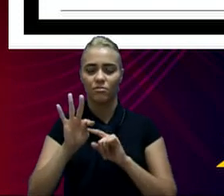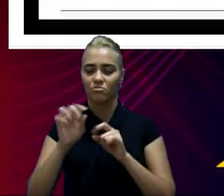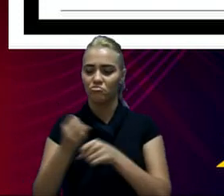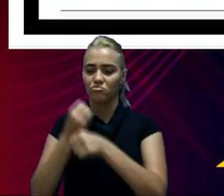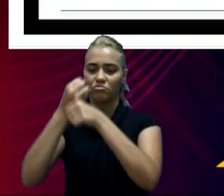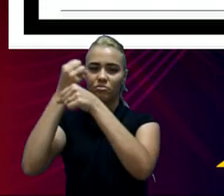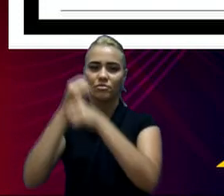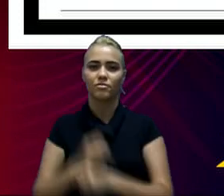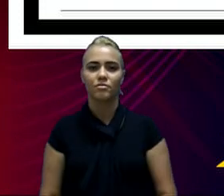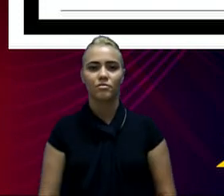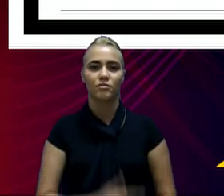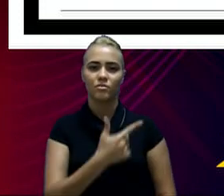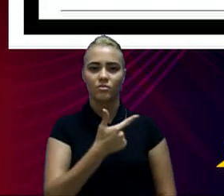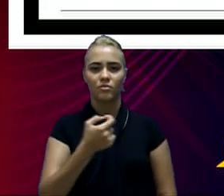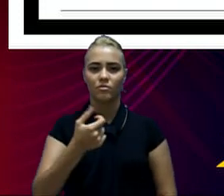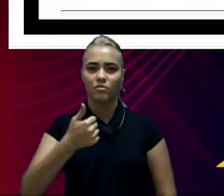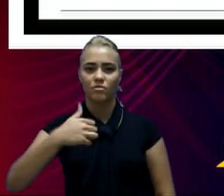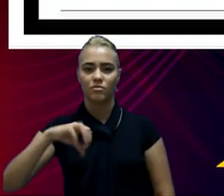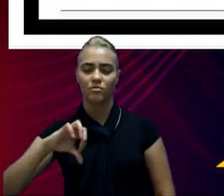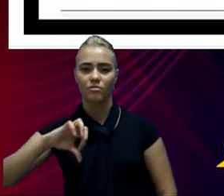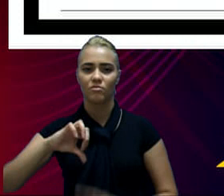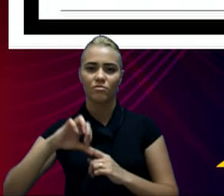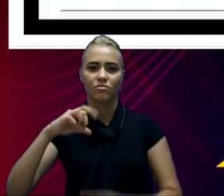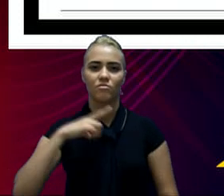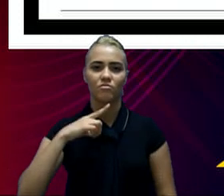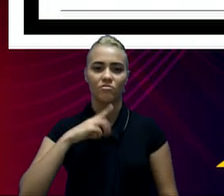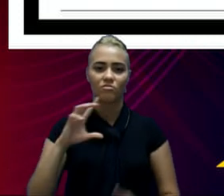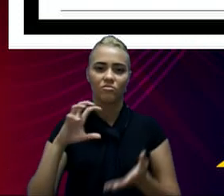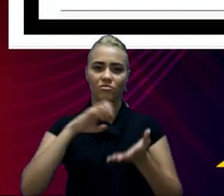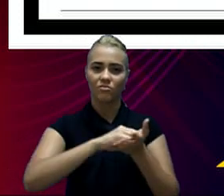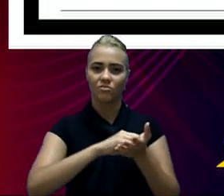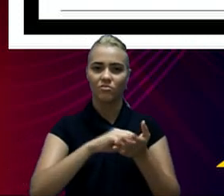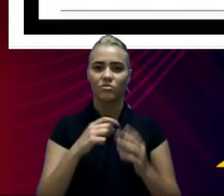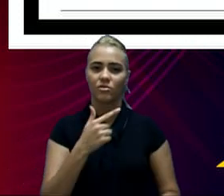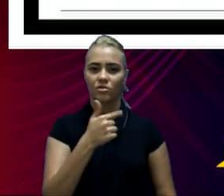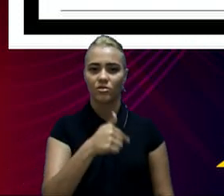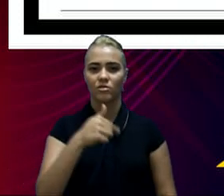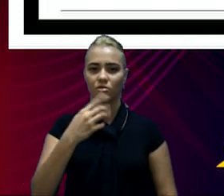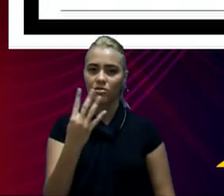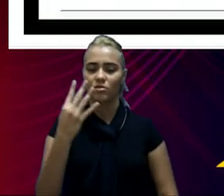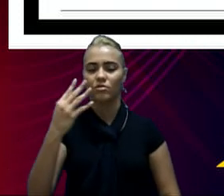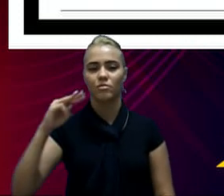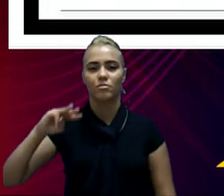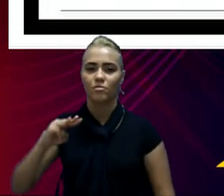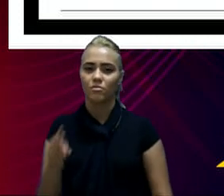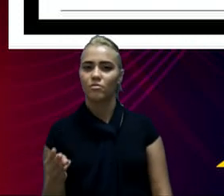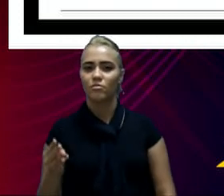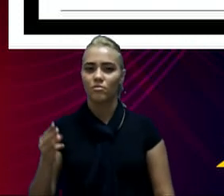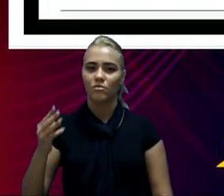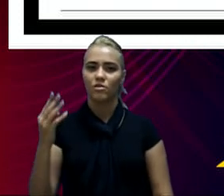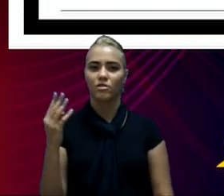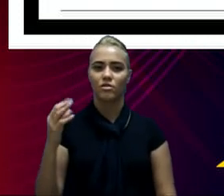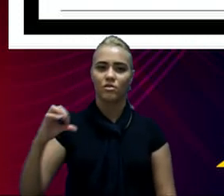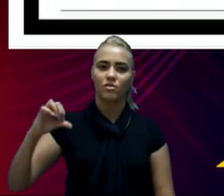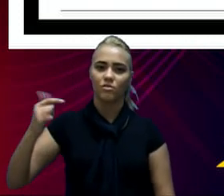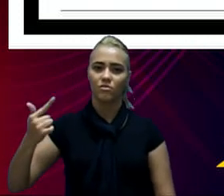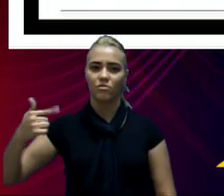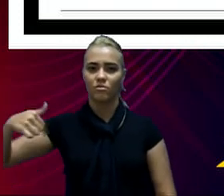Em 2019, tivemos a inscrição da ordem de R 74,917